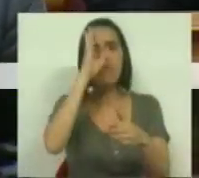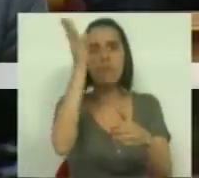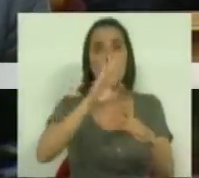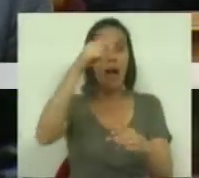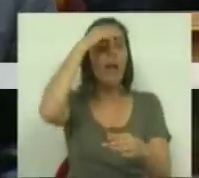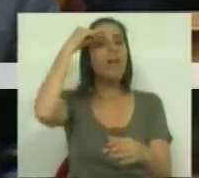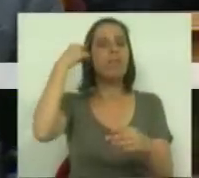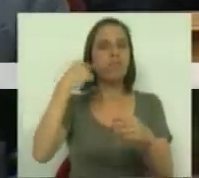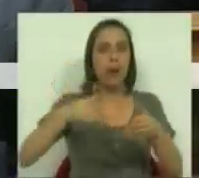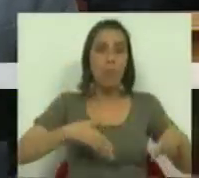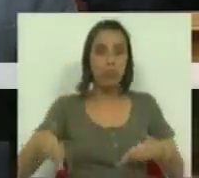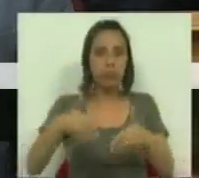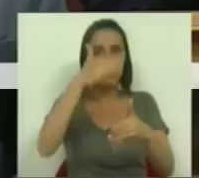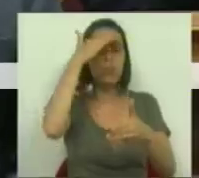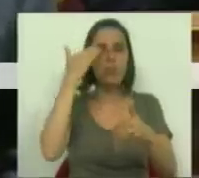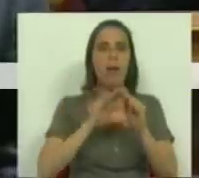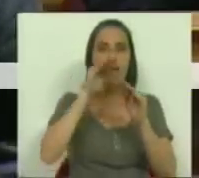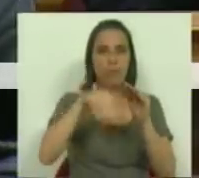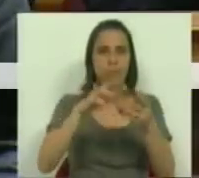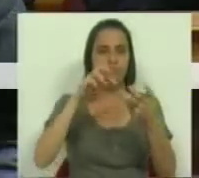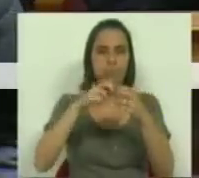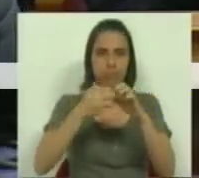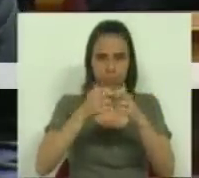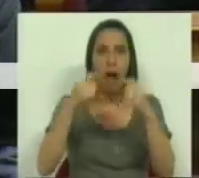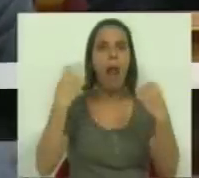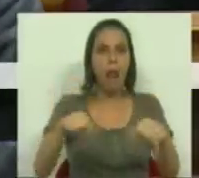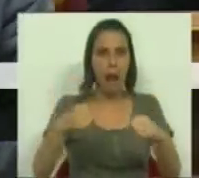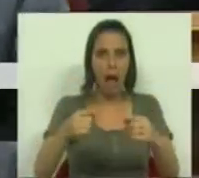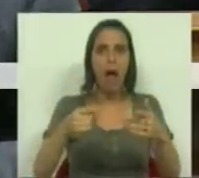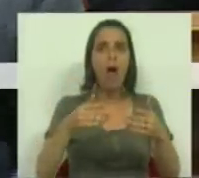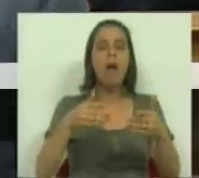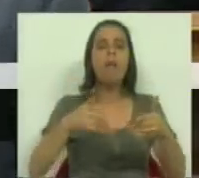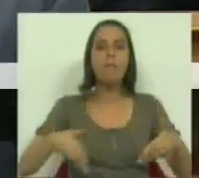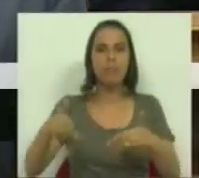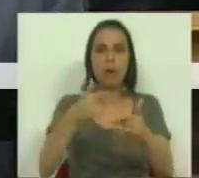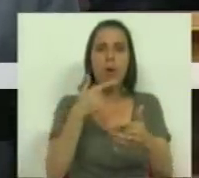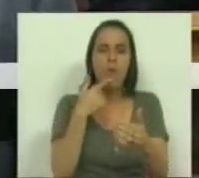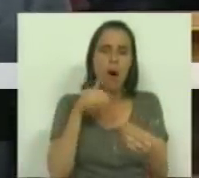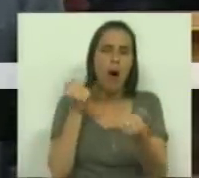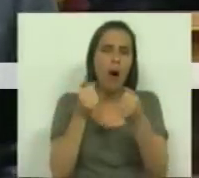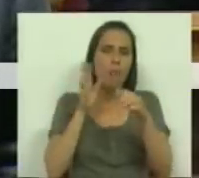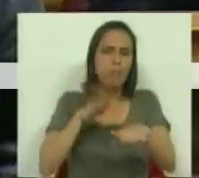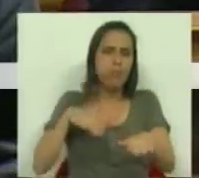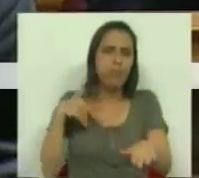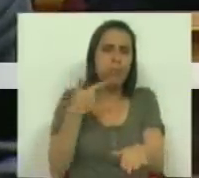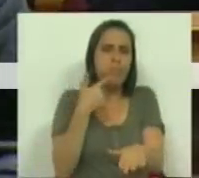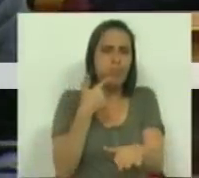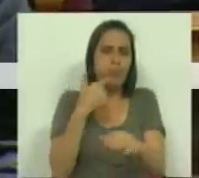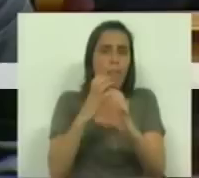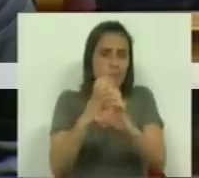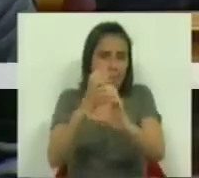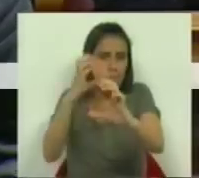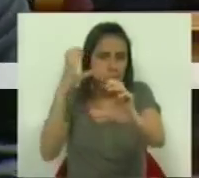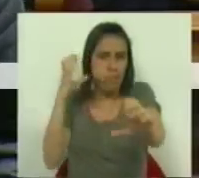dificuldades do troço, muito sinuoso, que é um espaço que tem muito tráfego, particularmente de